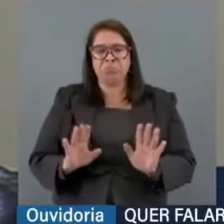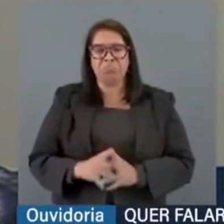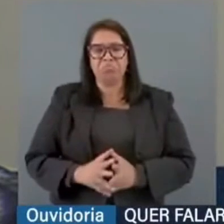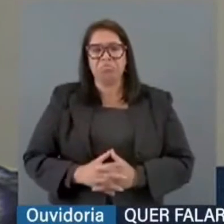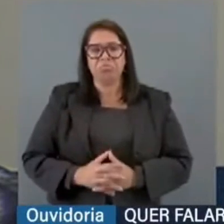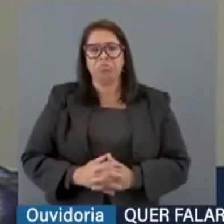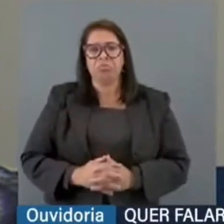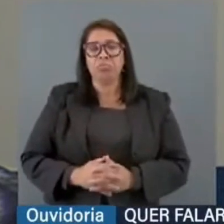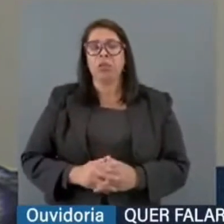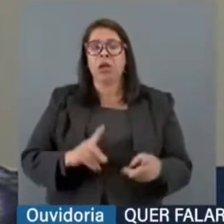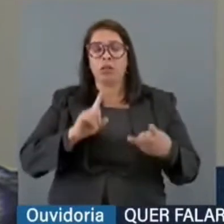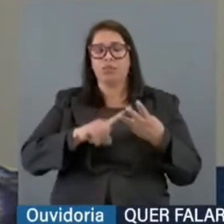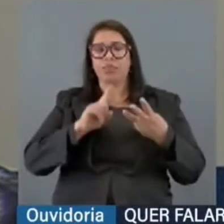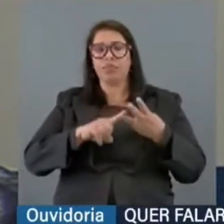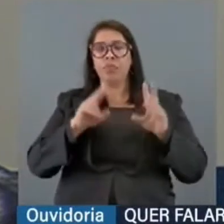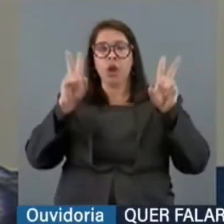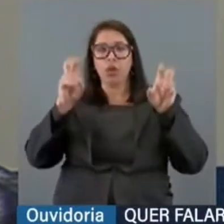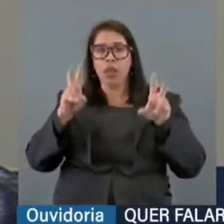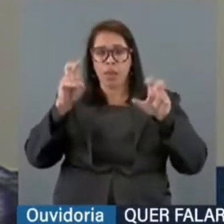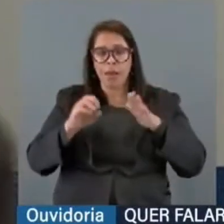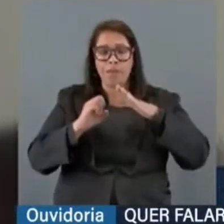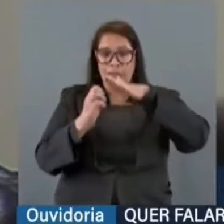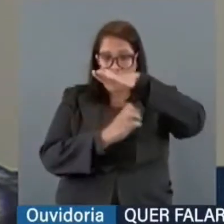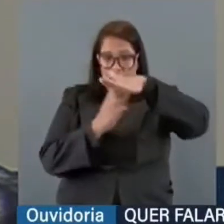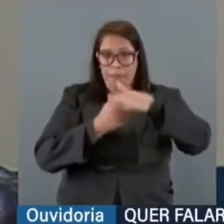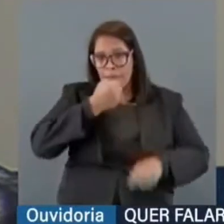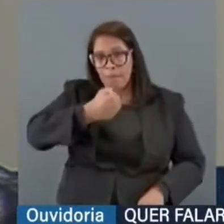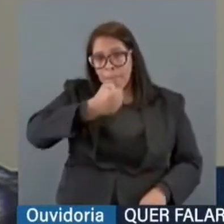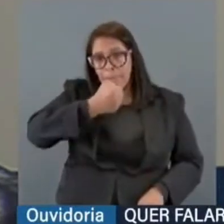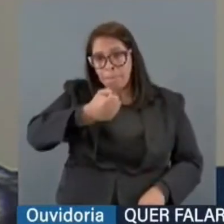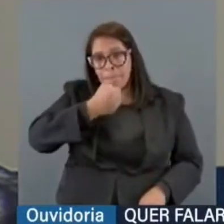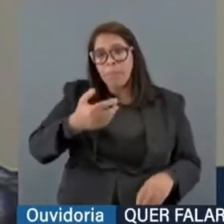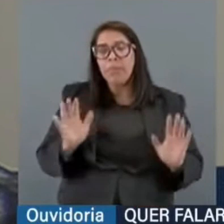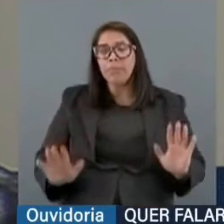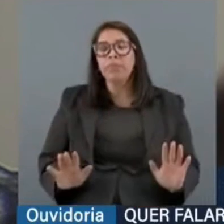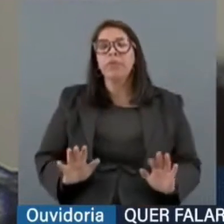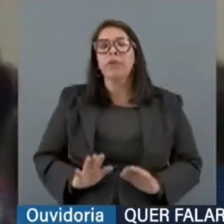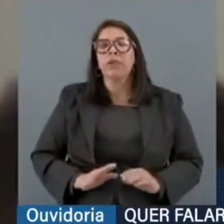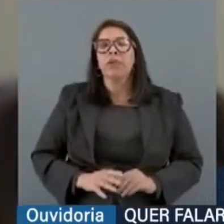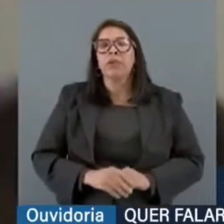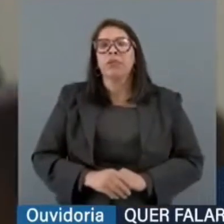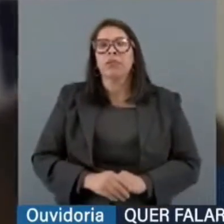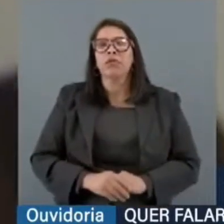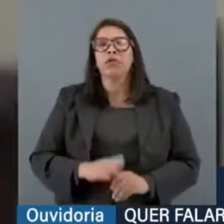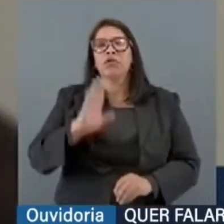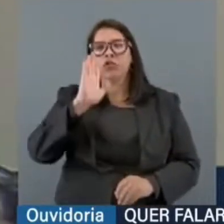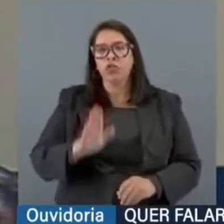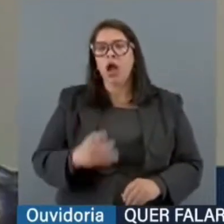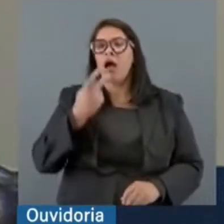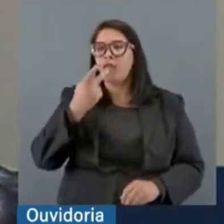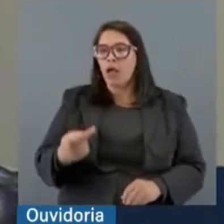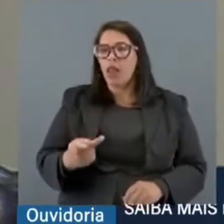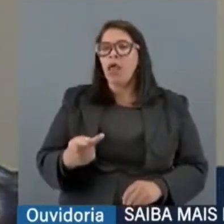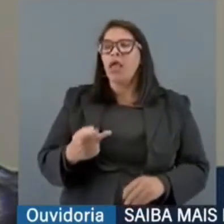relação ao trecho sobre imprensa, eu queria dizer que, e como já disse na minha